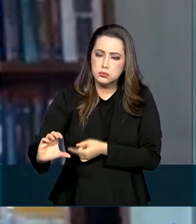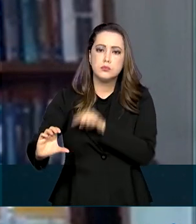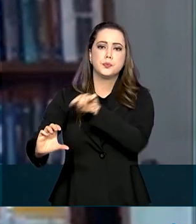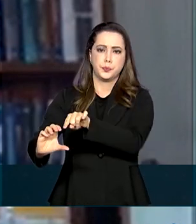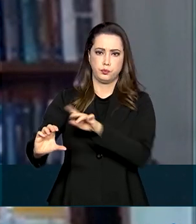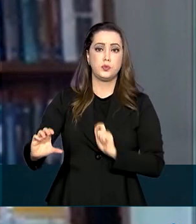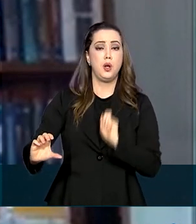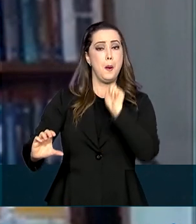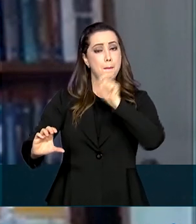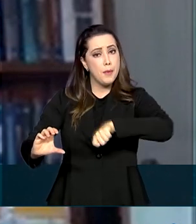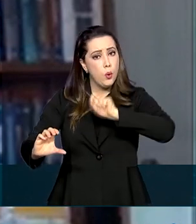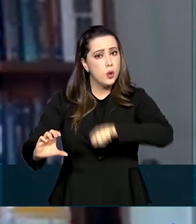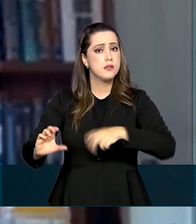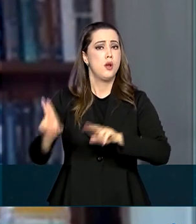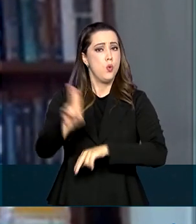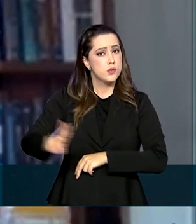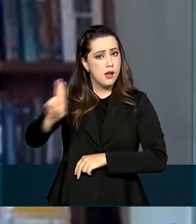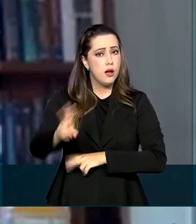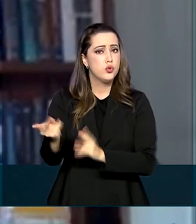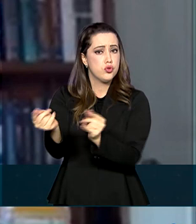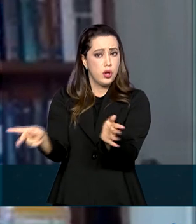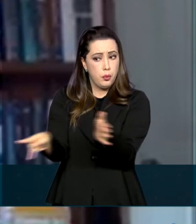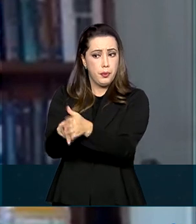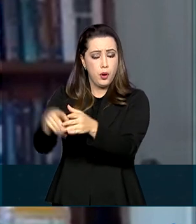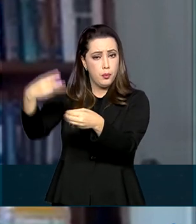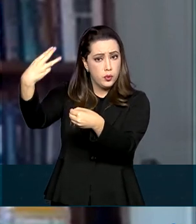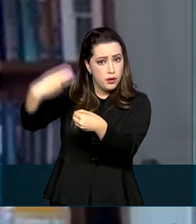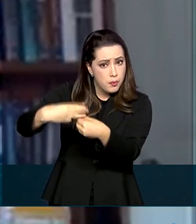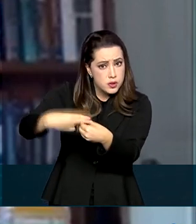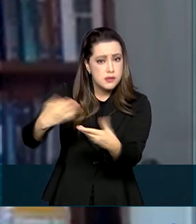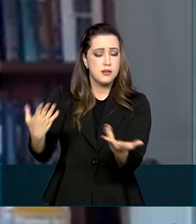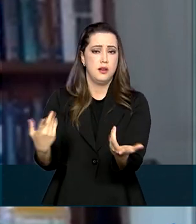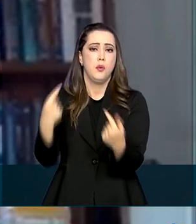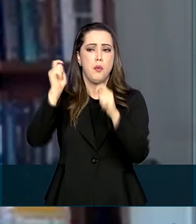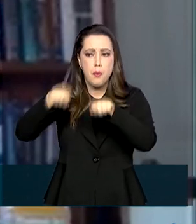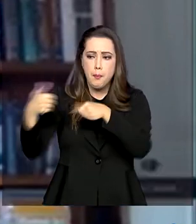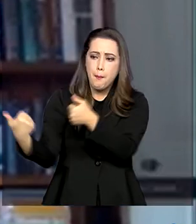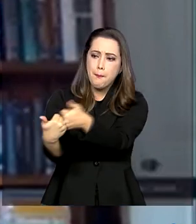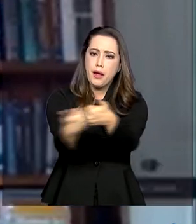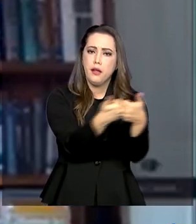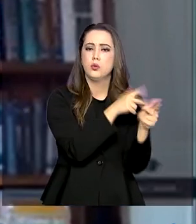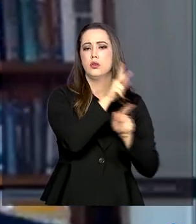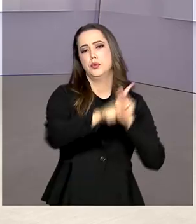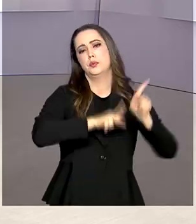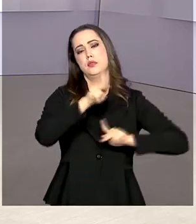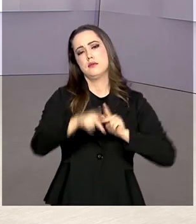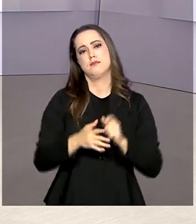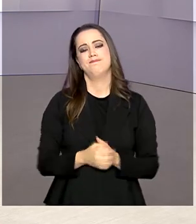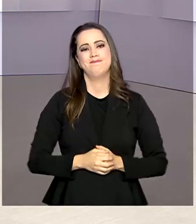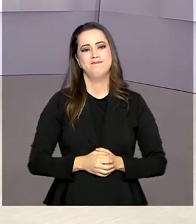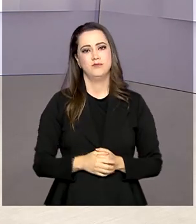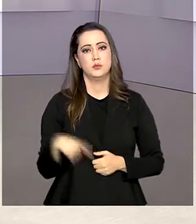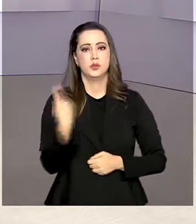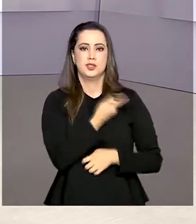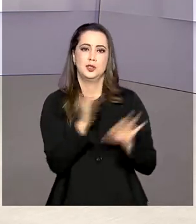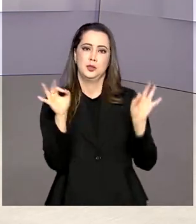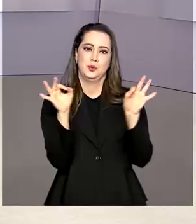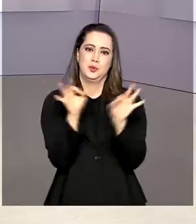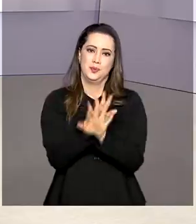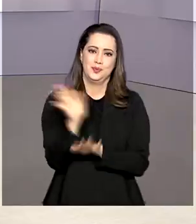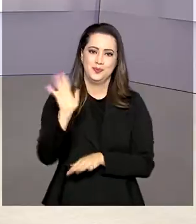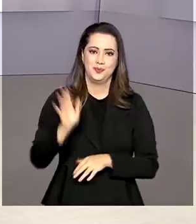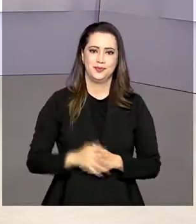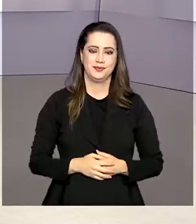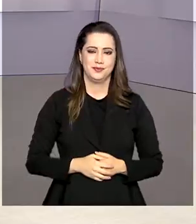que os estados e municípios tenham mais recursos, porque eles é que estão próximos do povo. A gente fica por aqui.